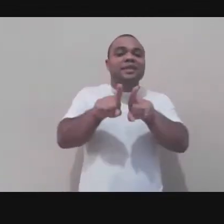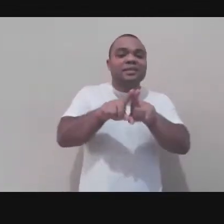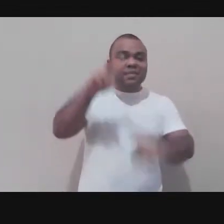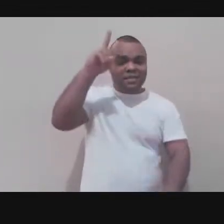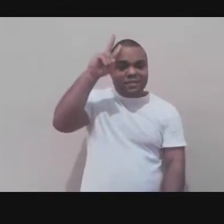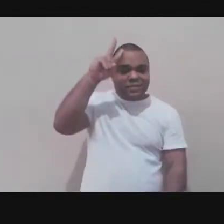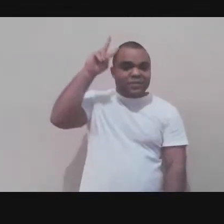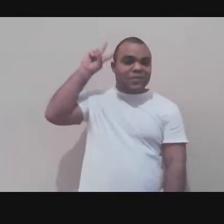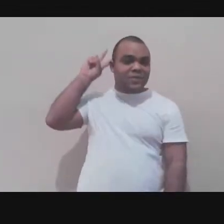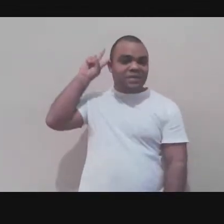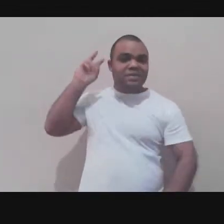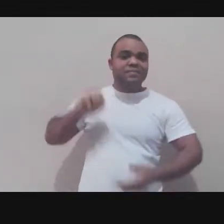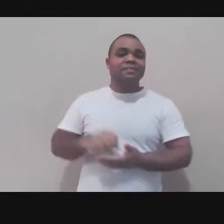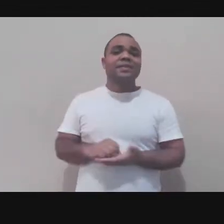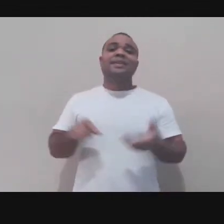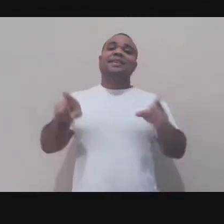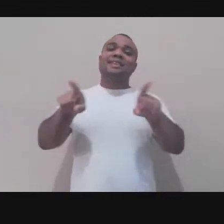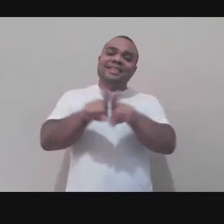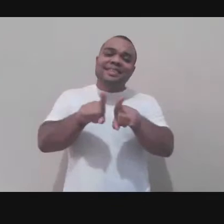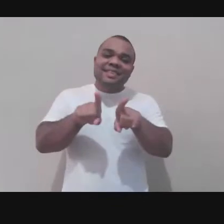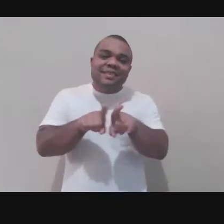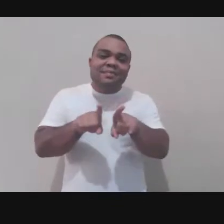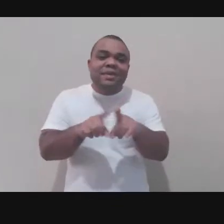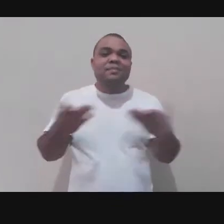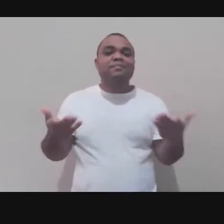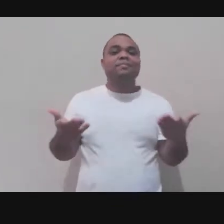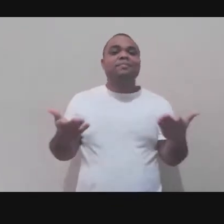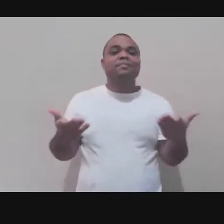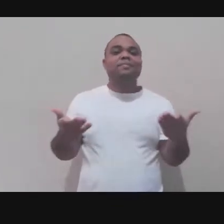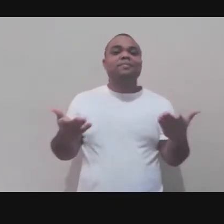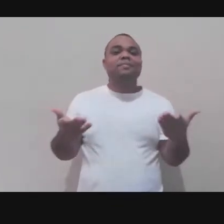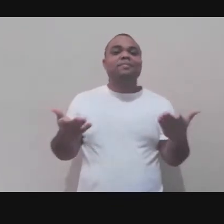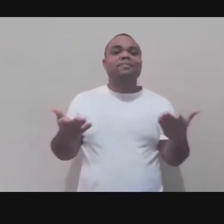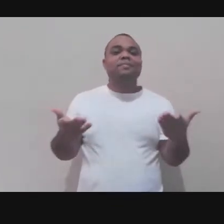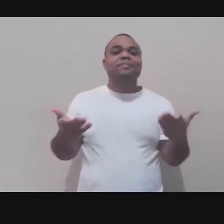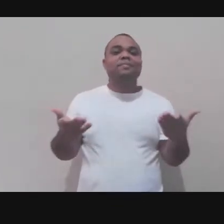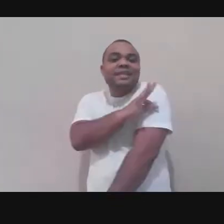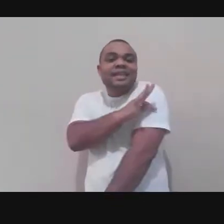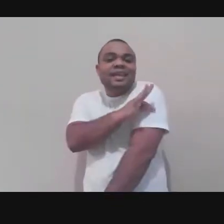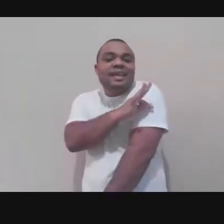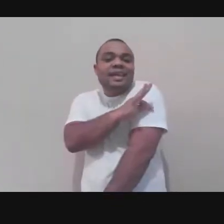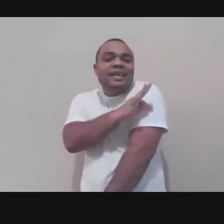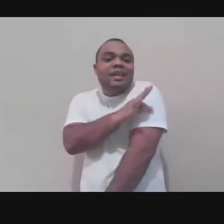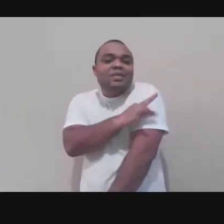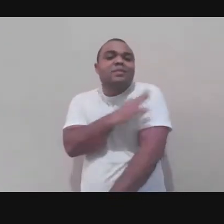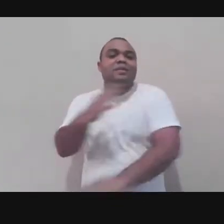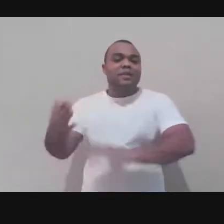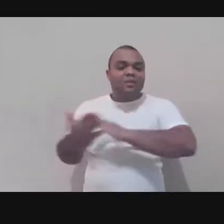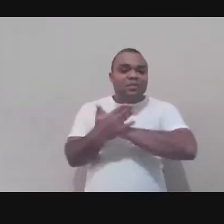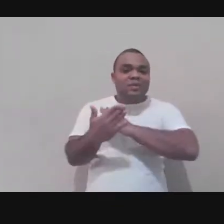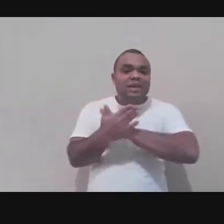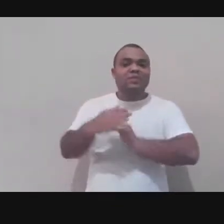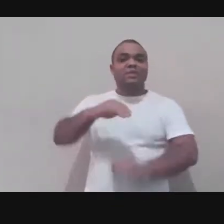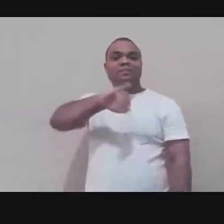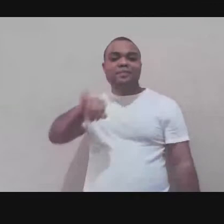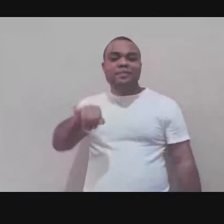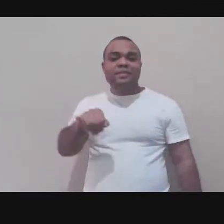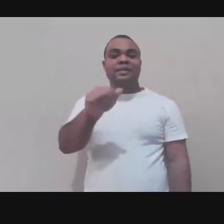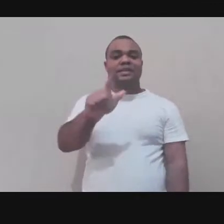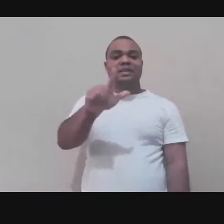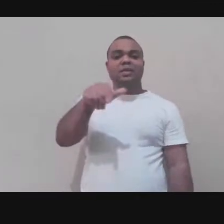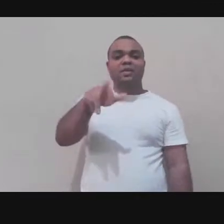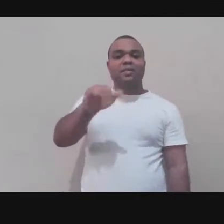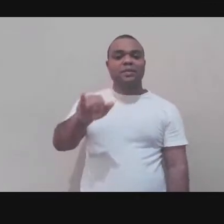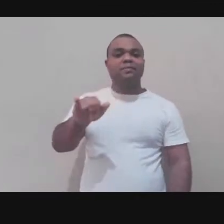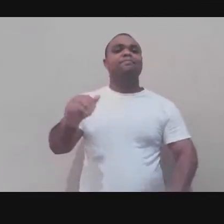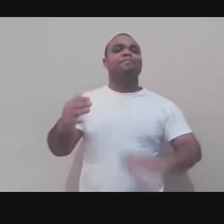responsável técnico, Jaume Ribeiro, que está aí, né, por trás das câmeras, né, fazendo tudo funcionar. Então,